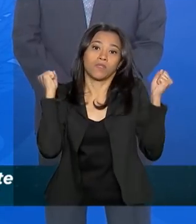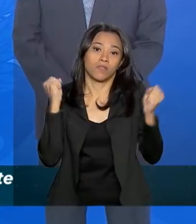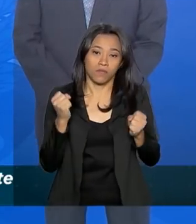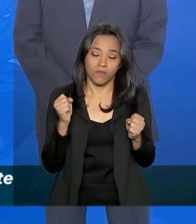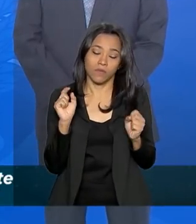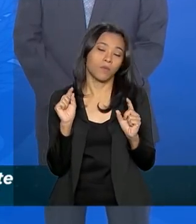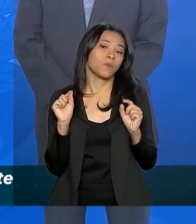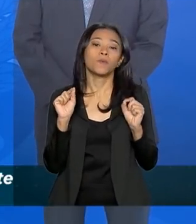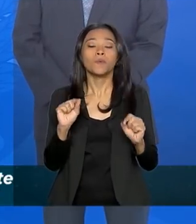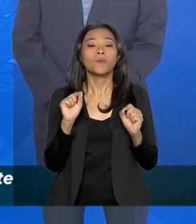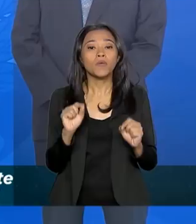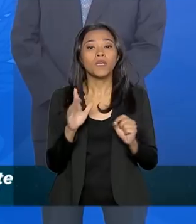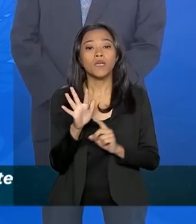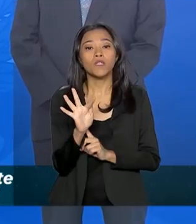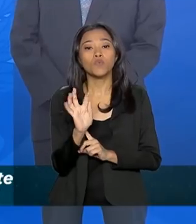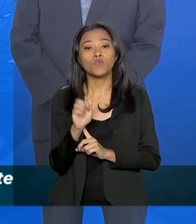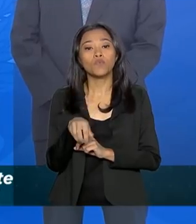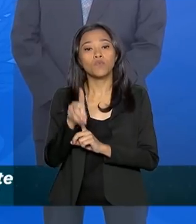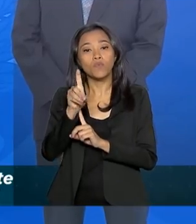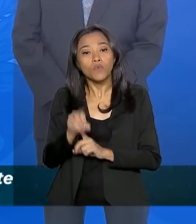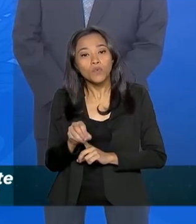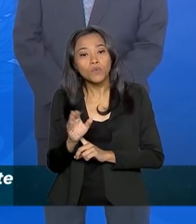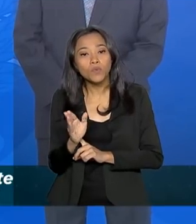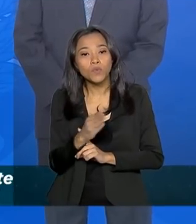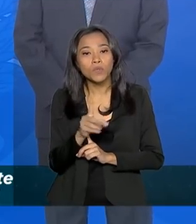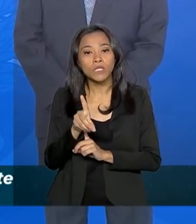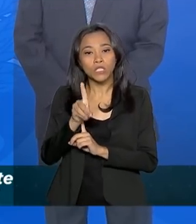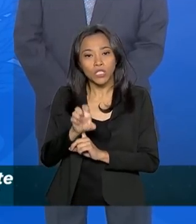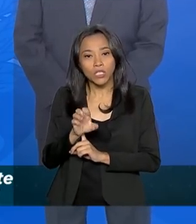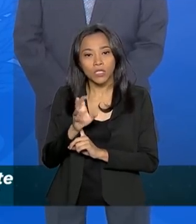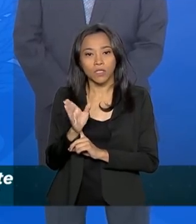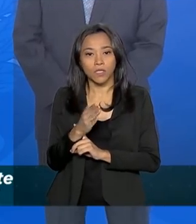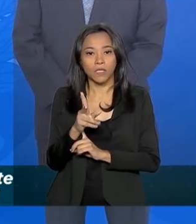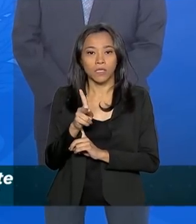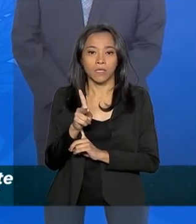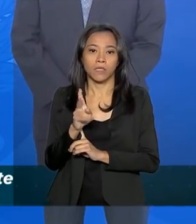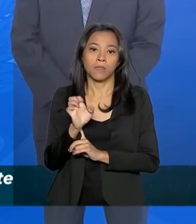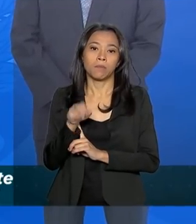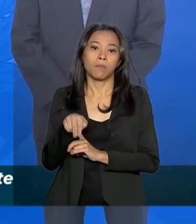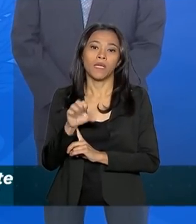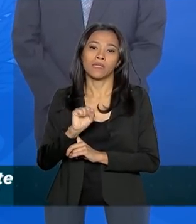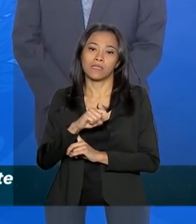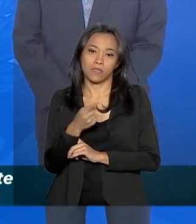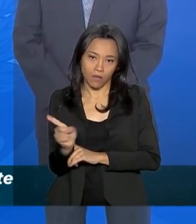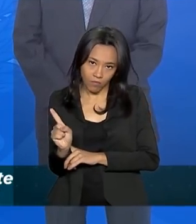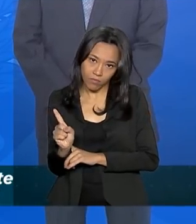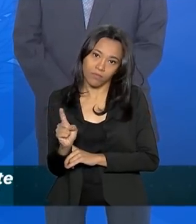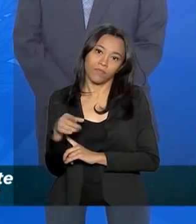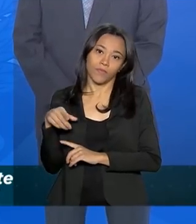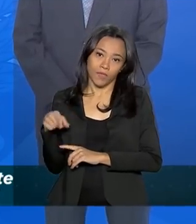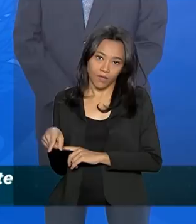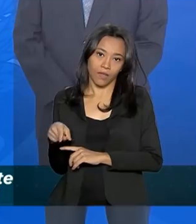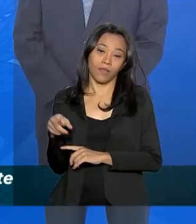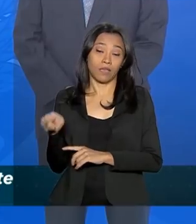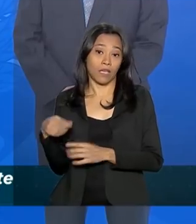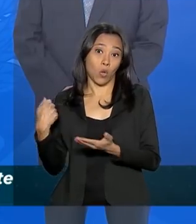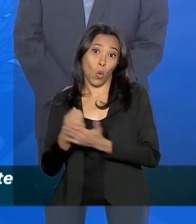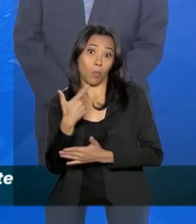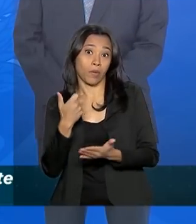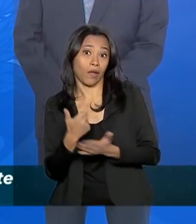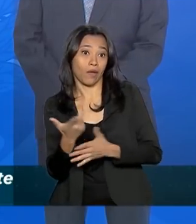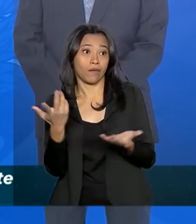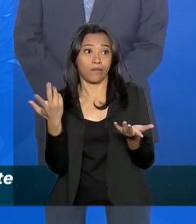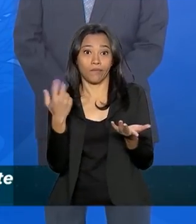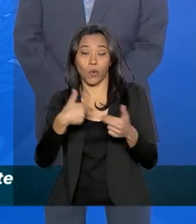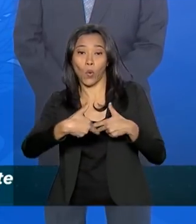questão do fundo de pensão. O Postales comprou papéis lá de Chaves, Venezuela, comprou do